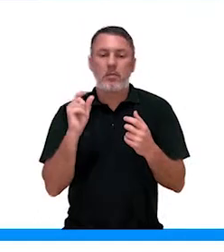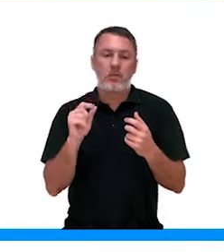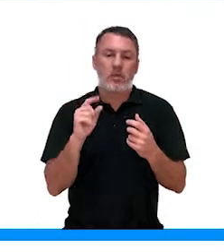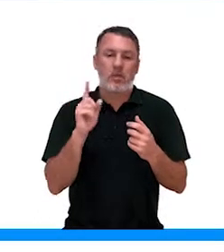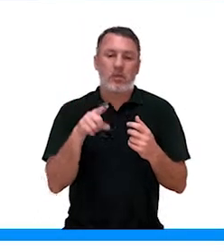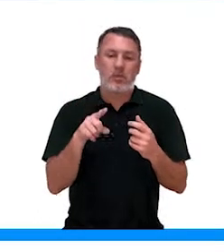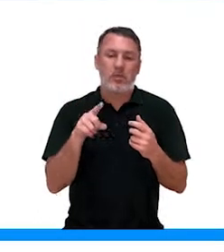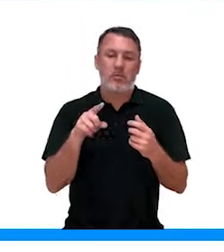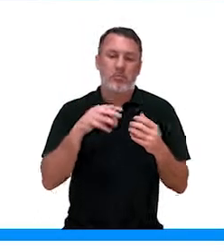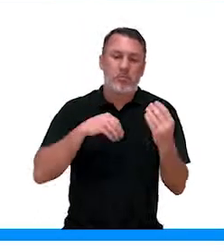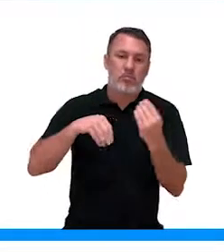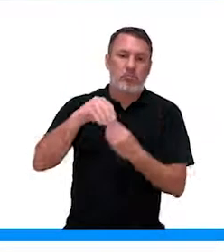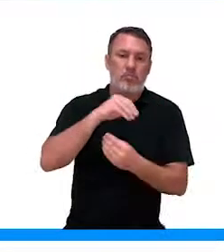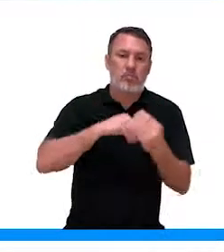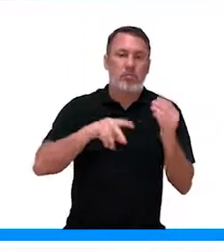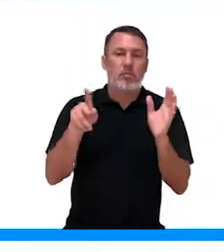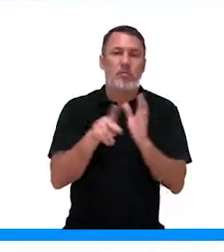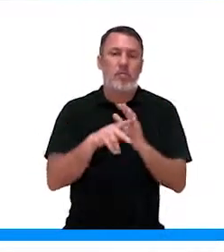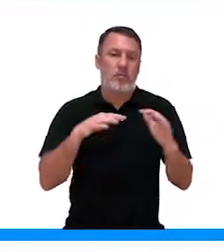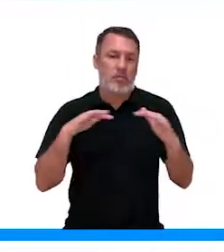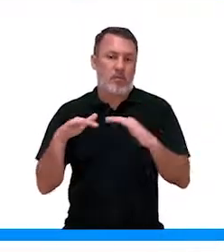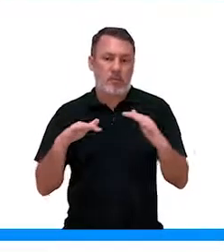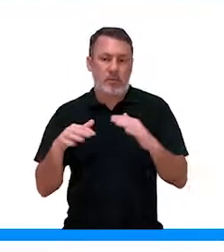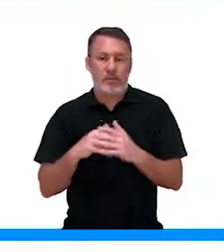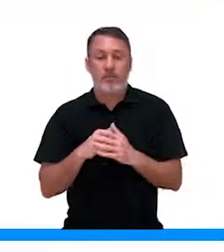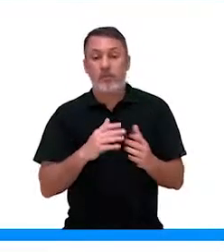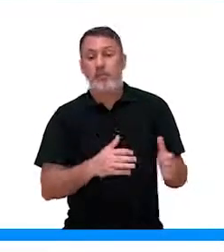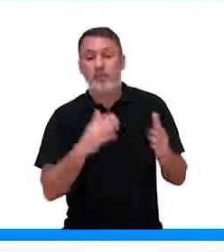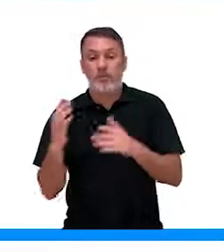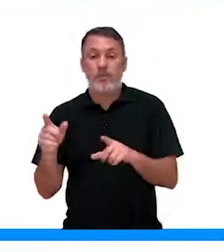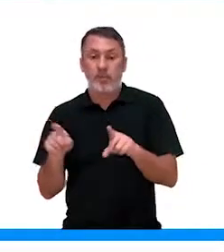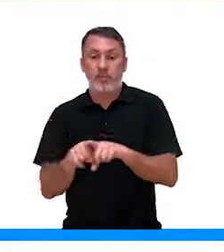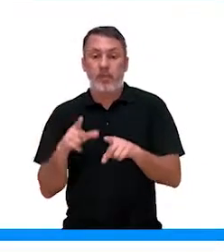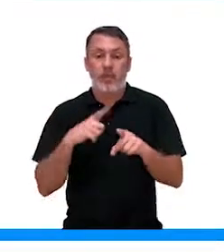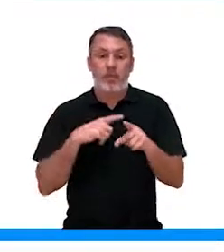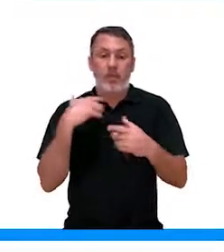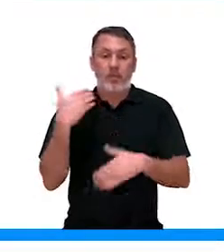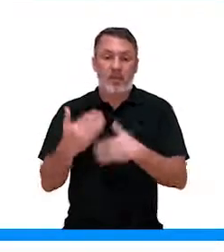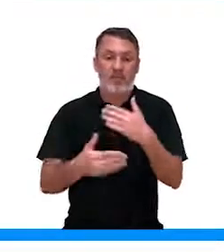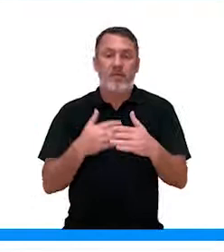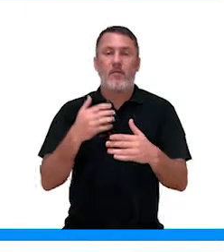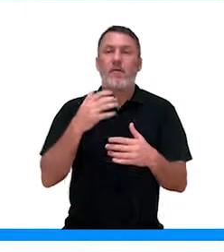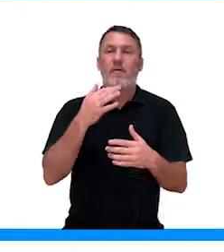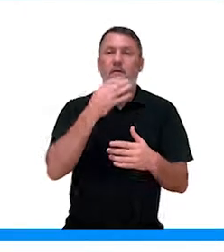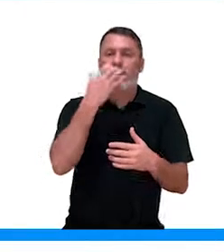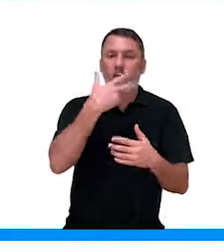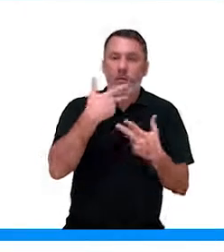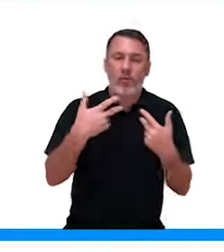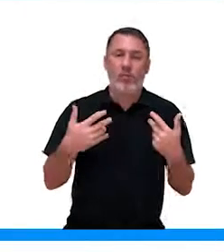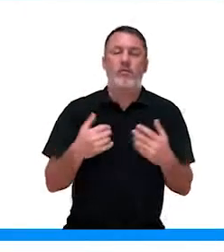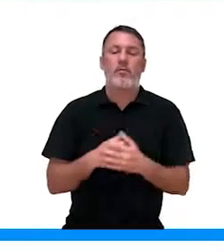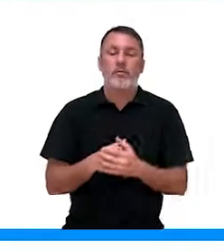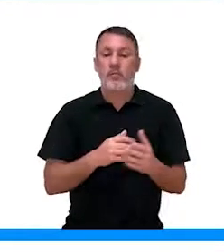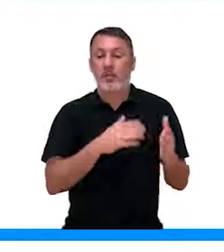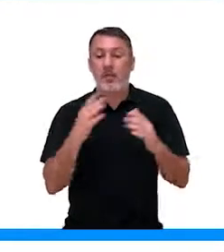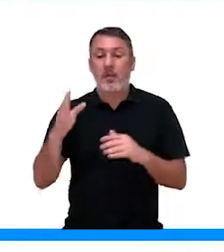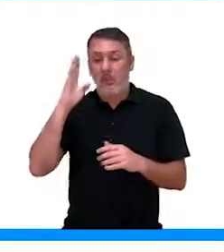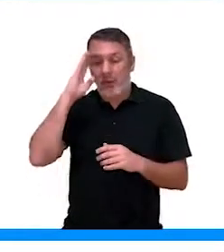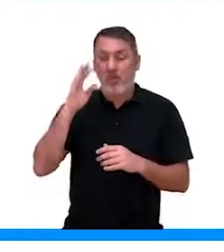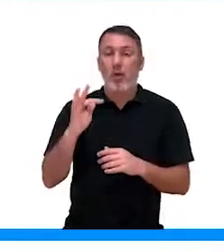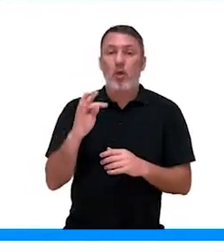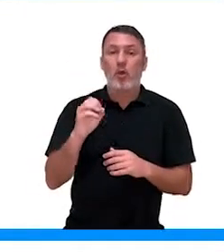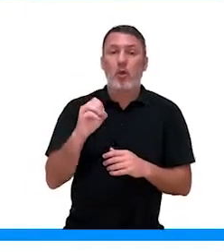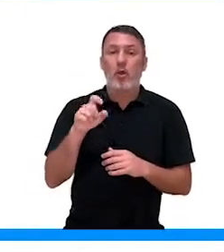perceber que ela é um hormônio que está relacionado a esses movimentos. E também é o desenvolvimento de frutos. A principal